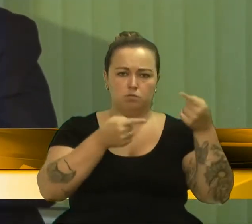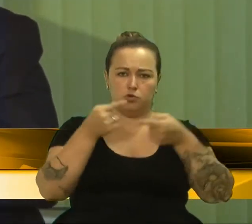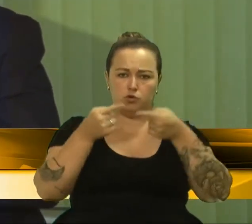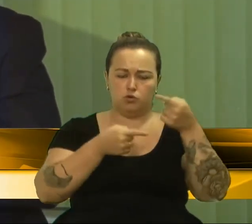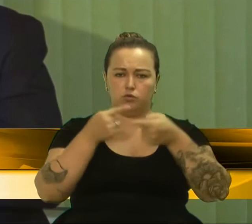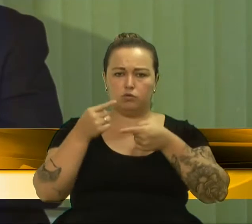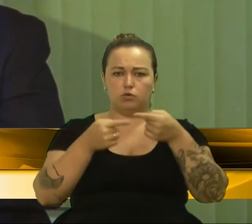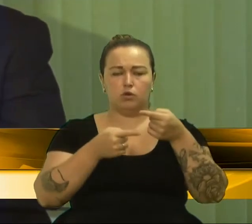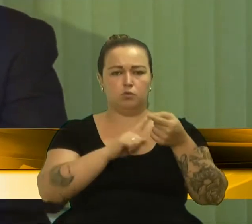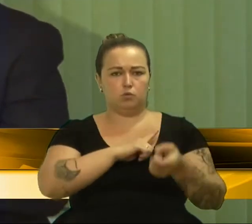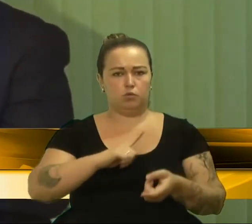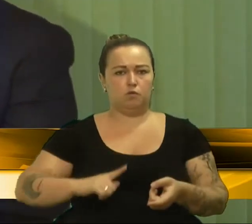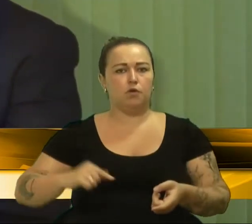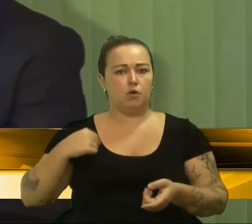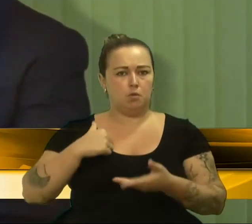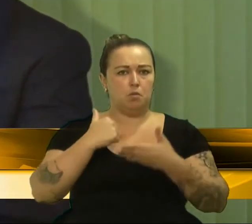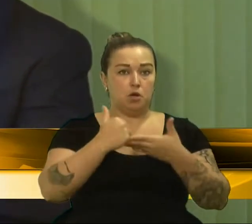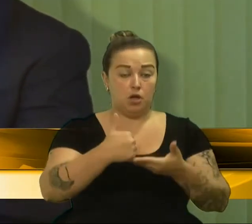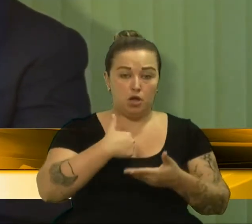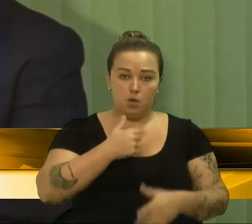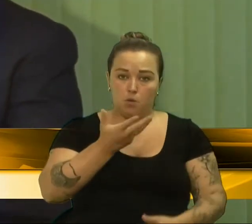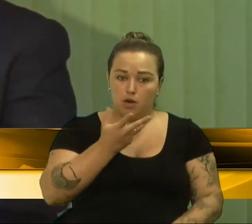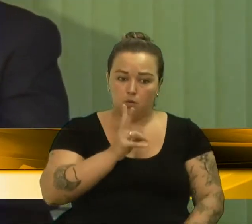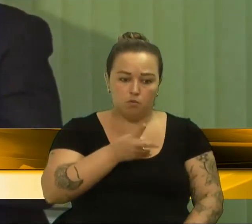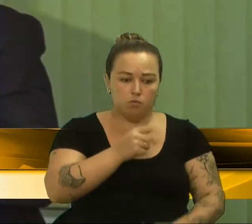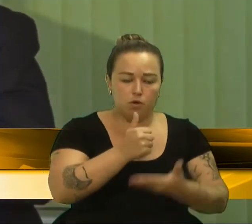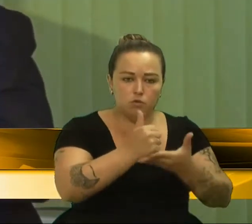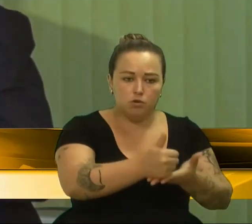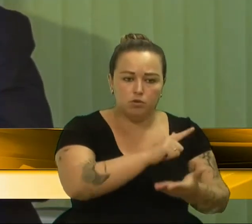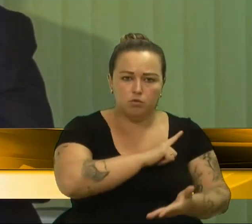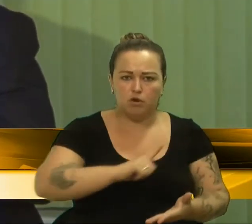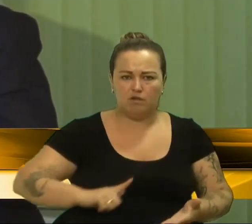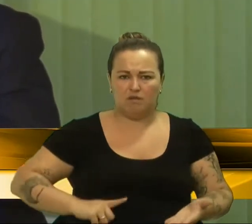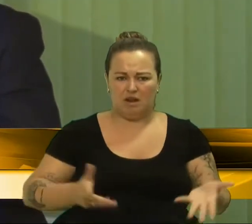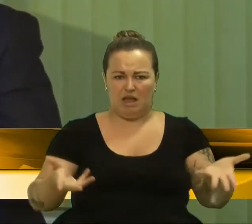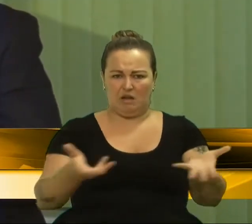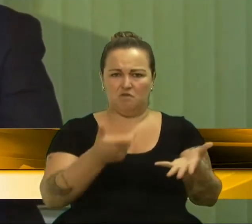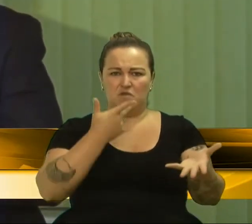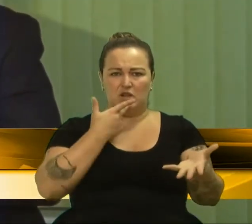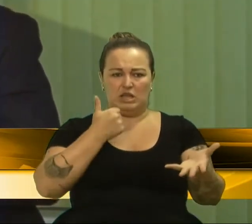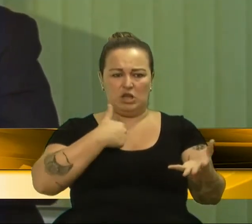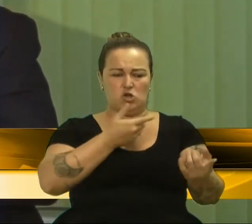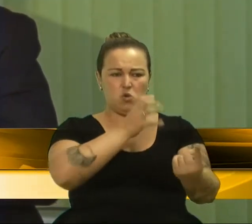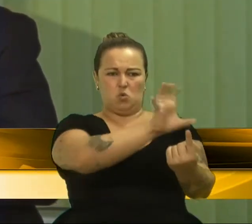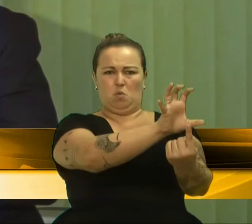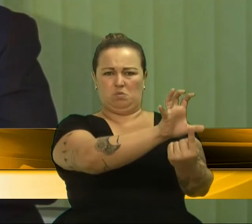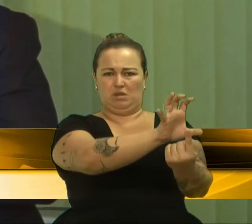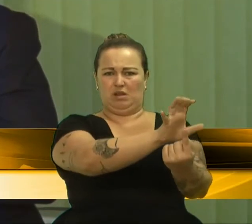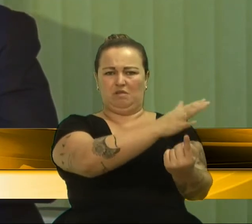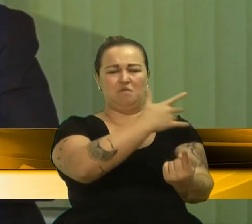anterior. Contribuí muito e quero colaborar com o governo. Agora, quem está me tratando como oposição é esse governo aí.